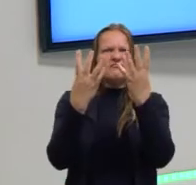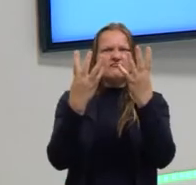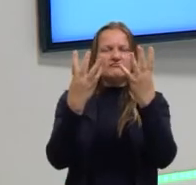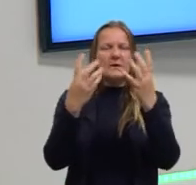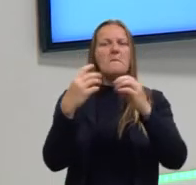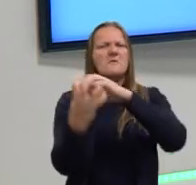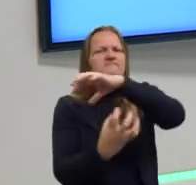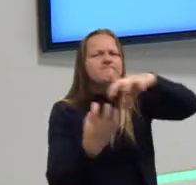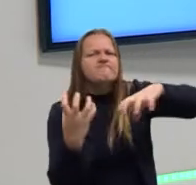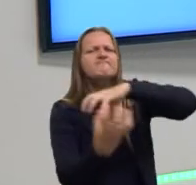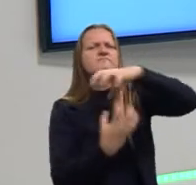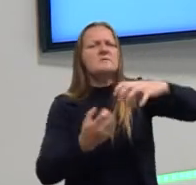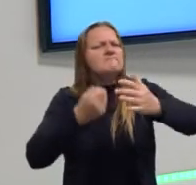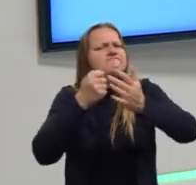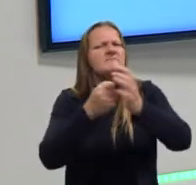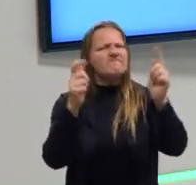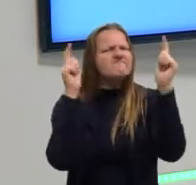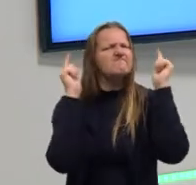uma revolta, para protestos,